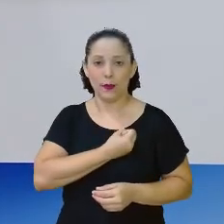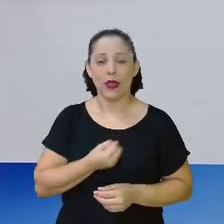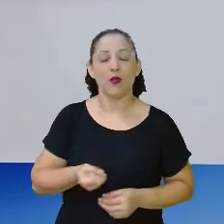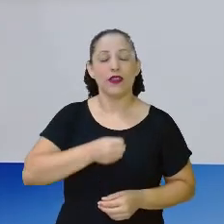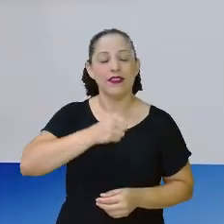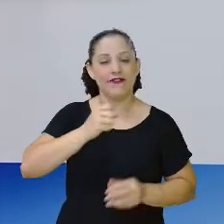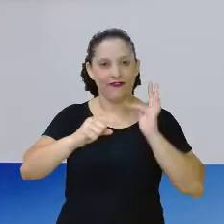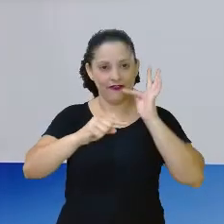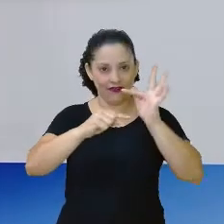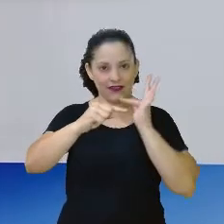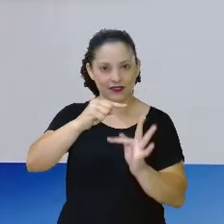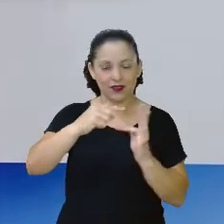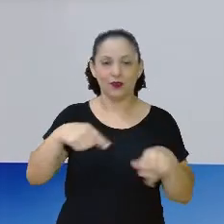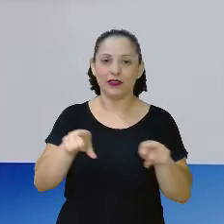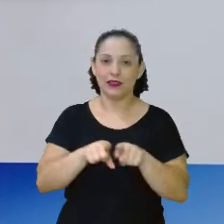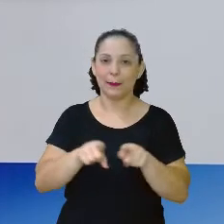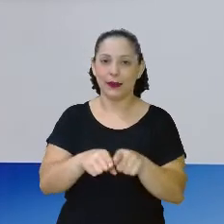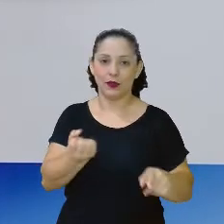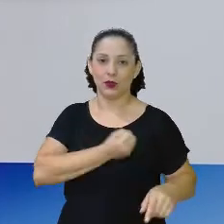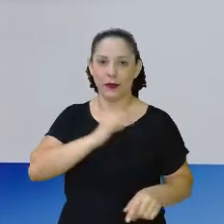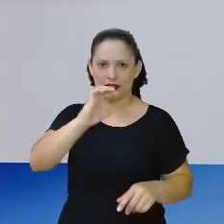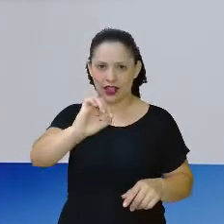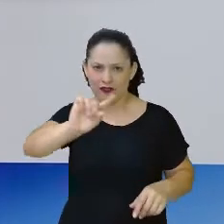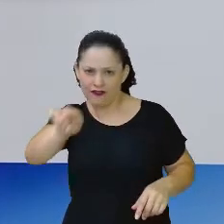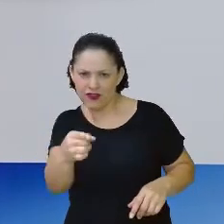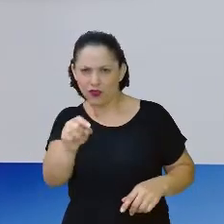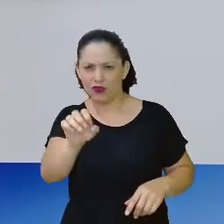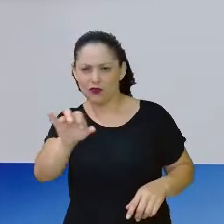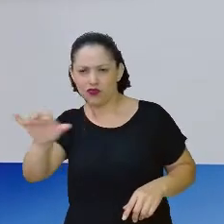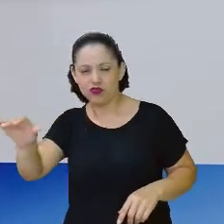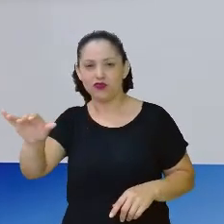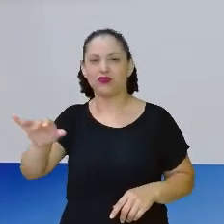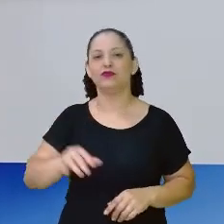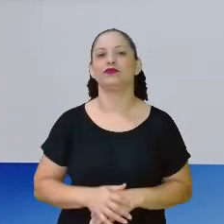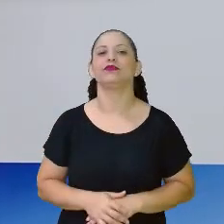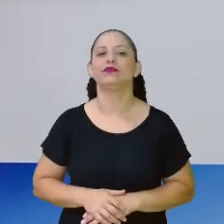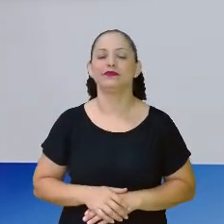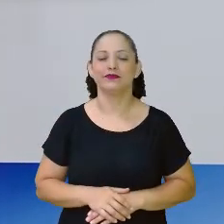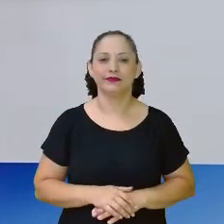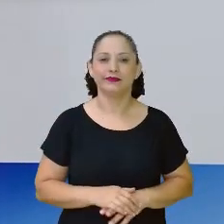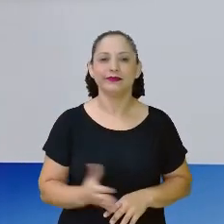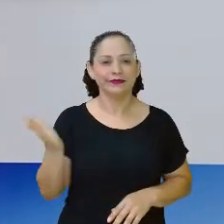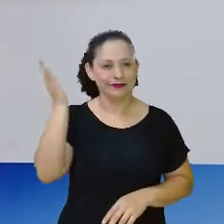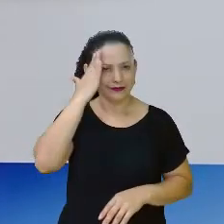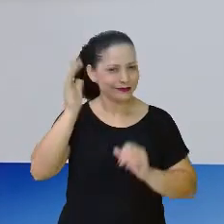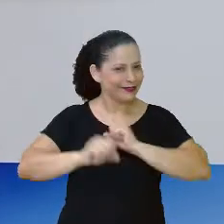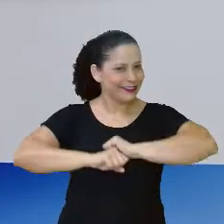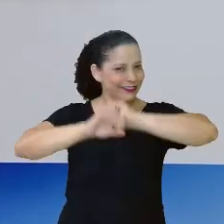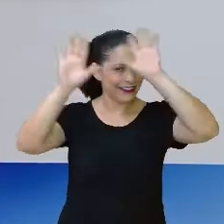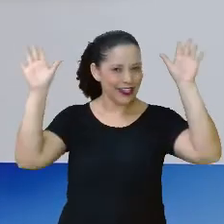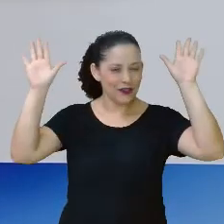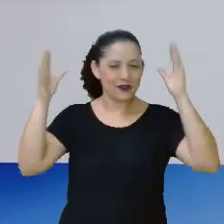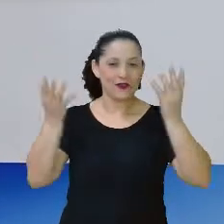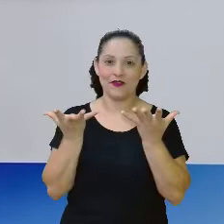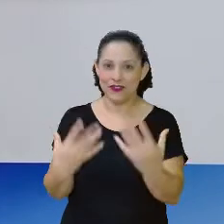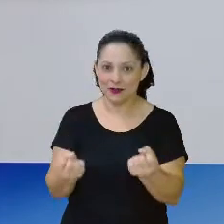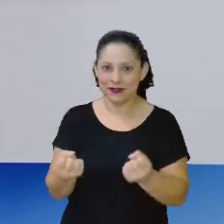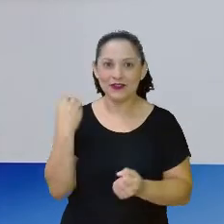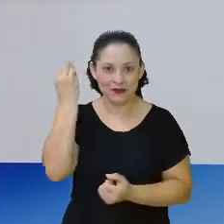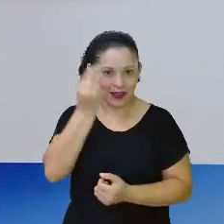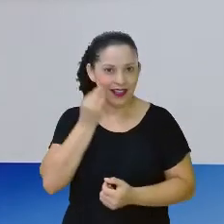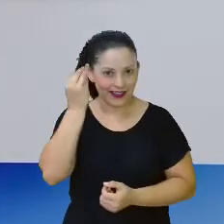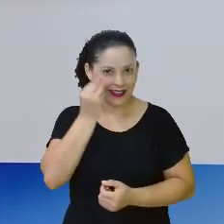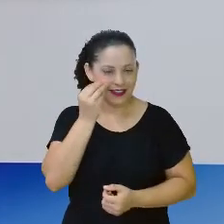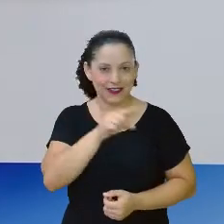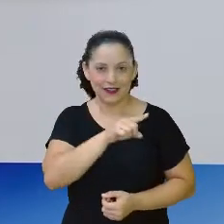gente viu o número em forma decimal, que é esse número que a gente coloca a vírgula. Compreendido? Mas vamos testar aí para ver se